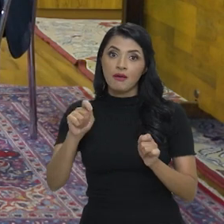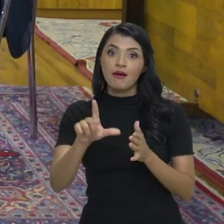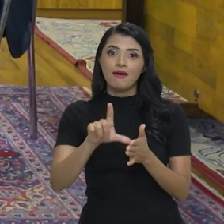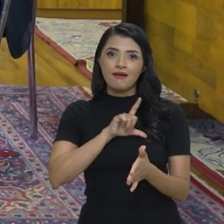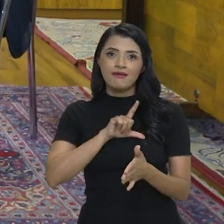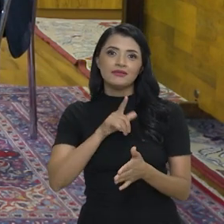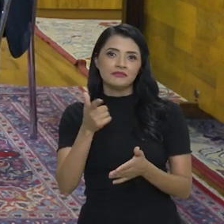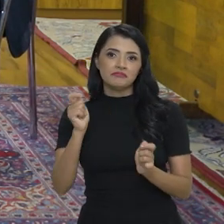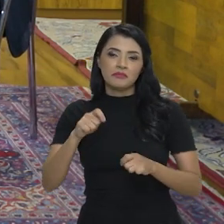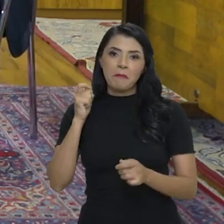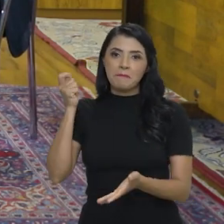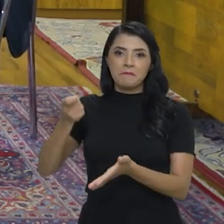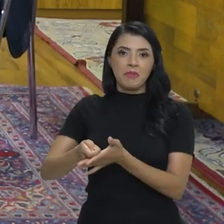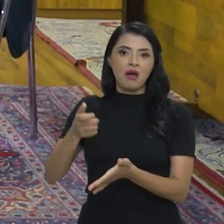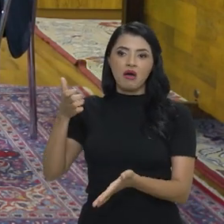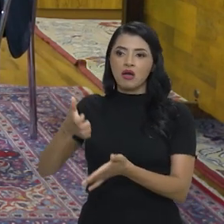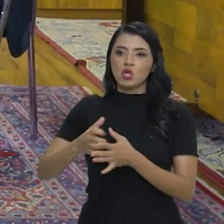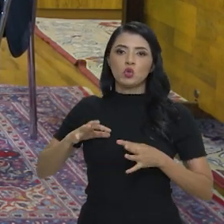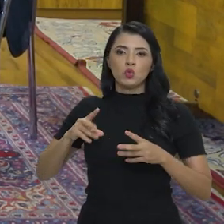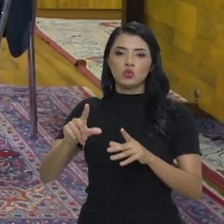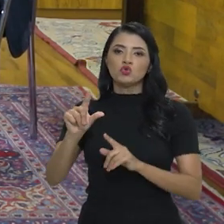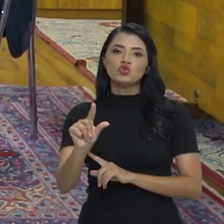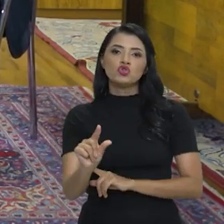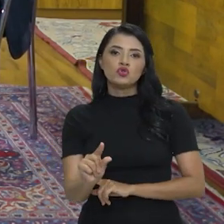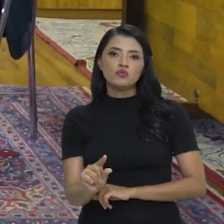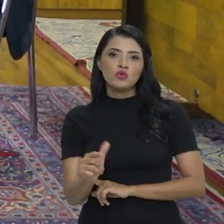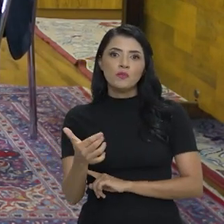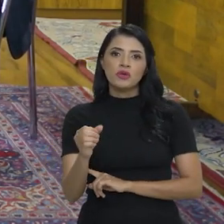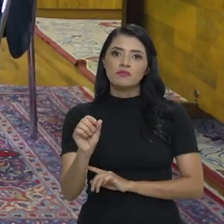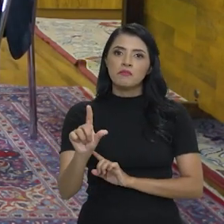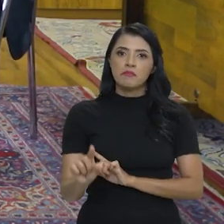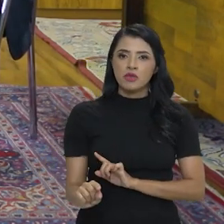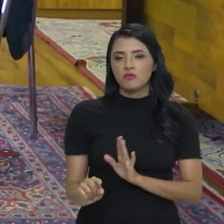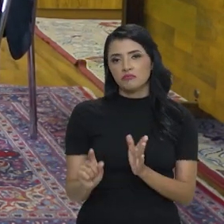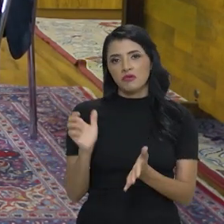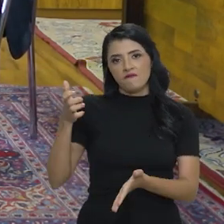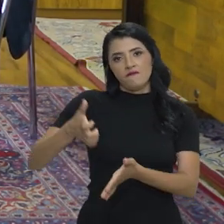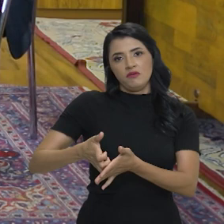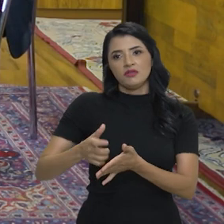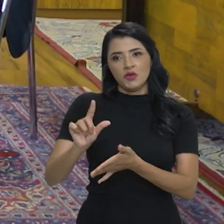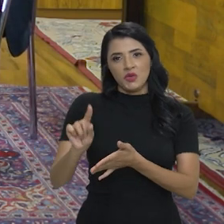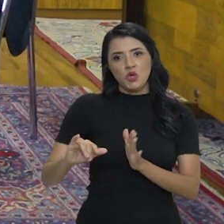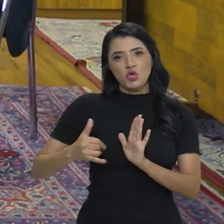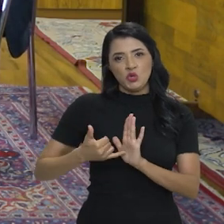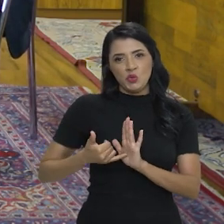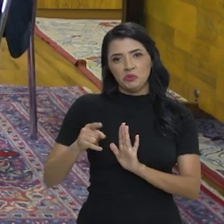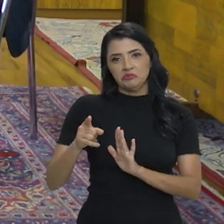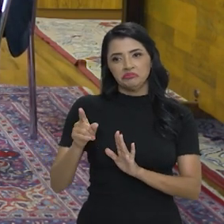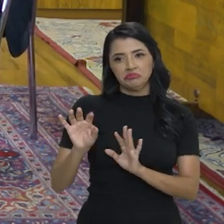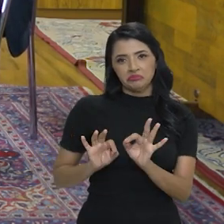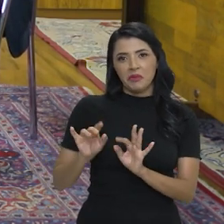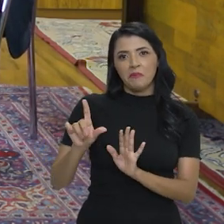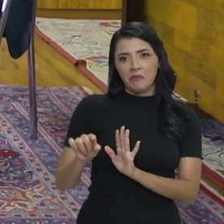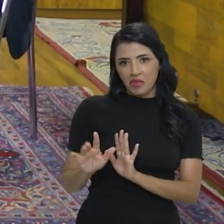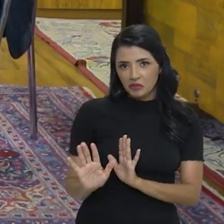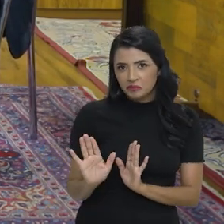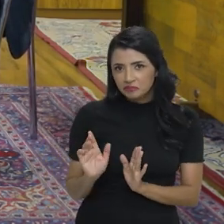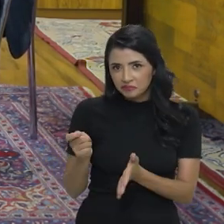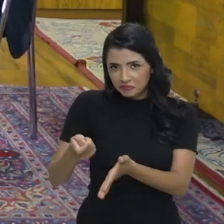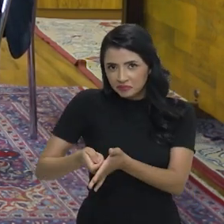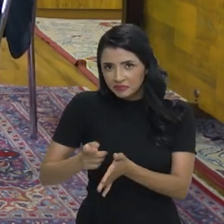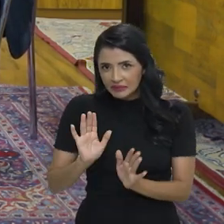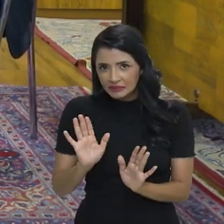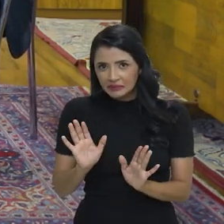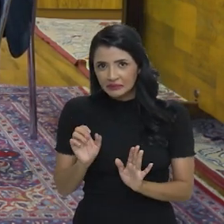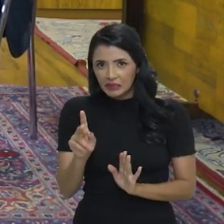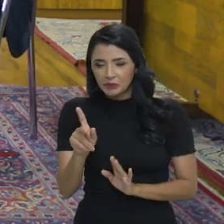autorizar antecipar, liquidar, que poderia diminuir de menos de 10 mil, porque, de repente, se você faz o deságio, seria menor,